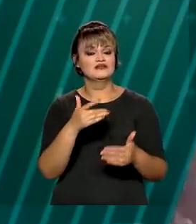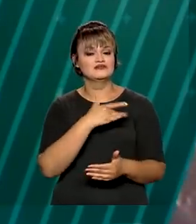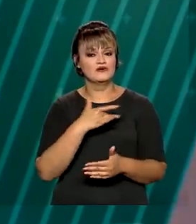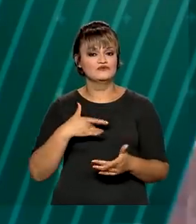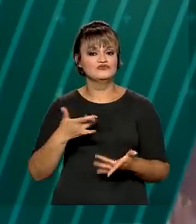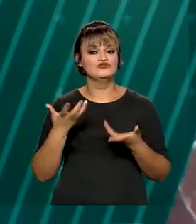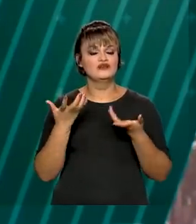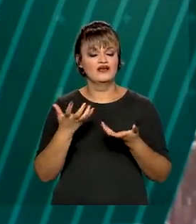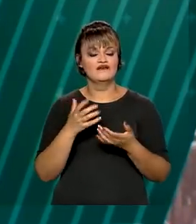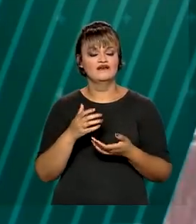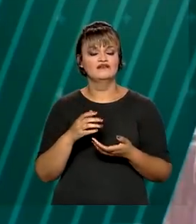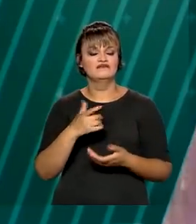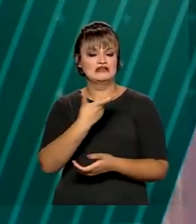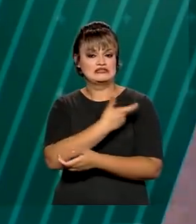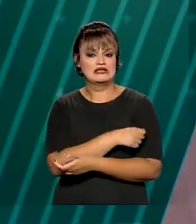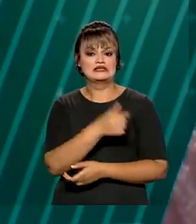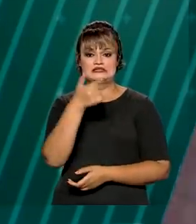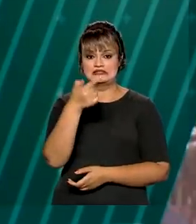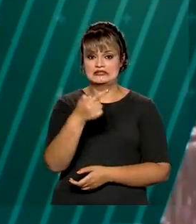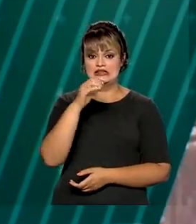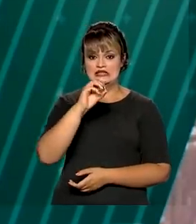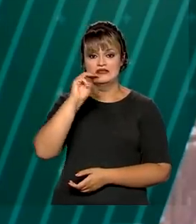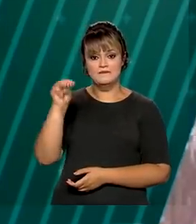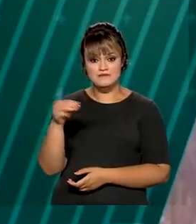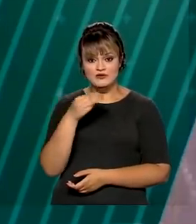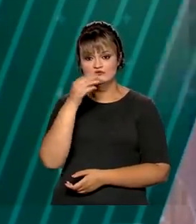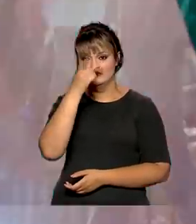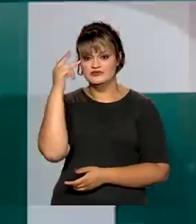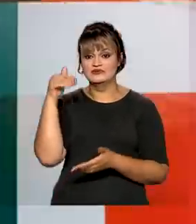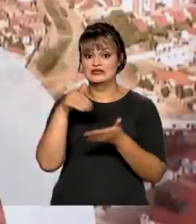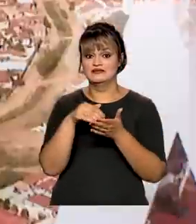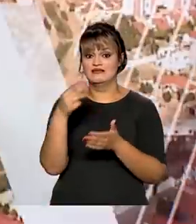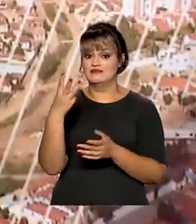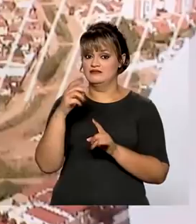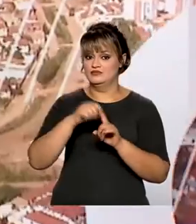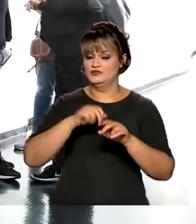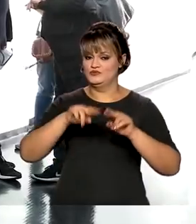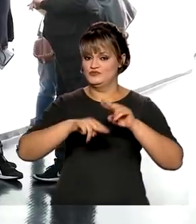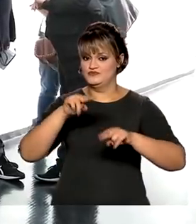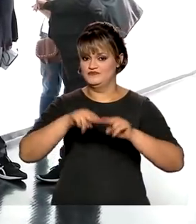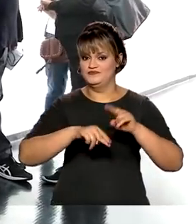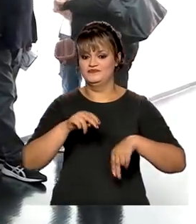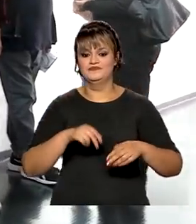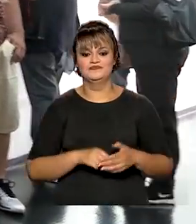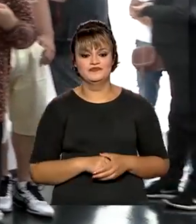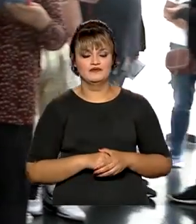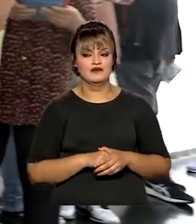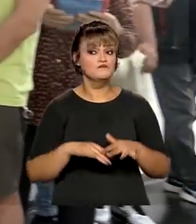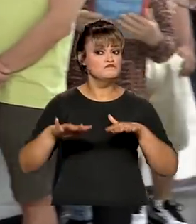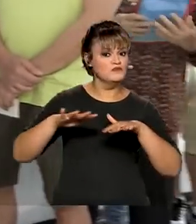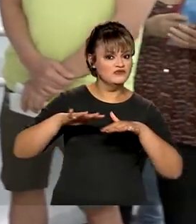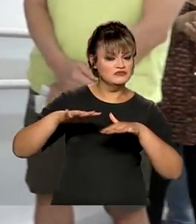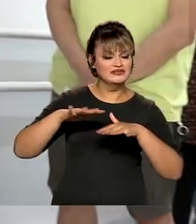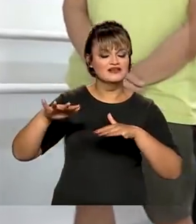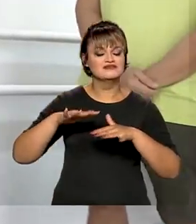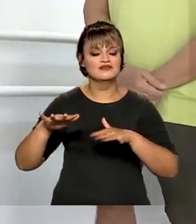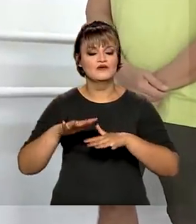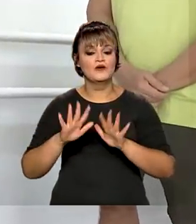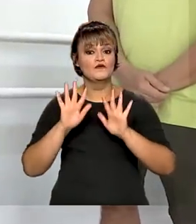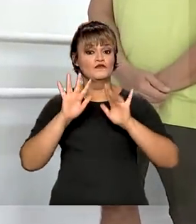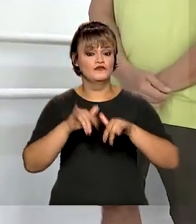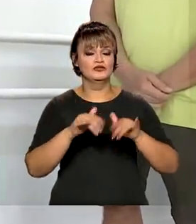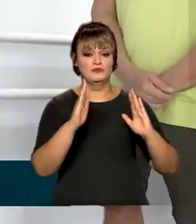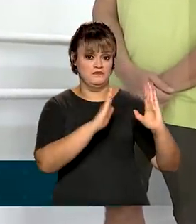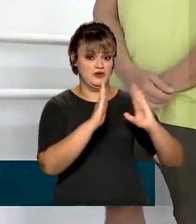imunizar mais de 70 milhões de pessoas até o dia 3 de junho. A mobilização marca o fim da